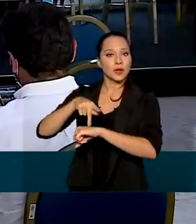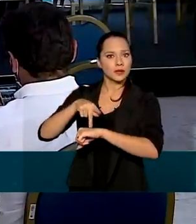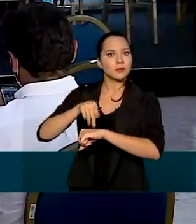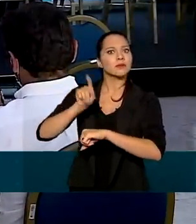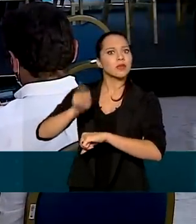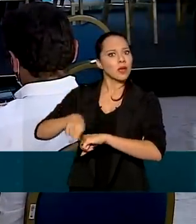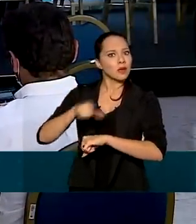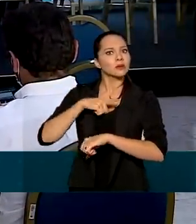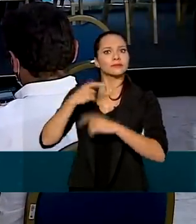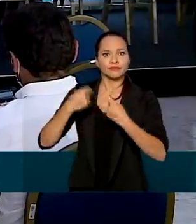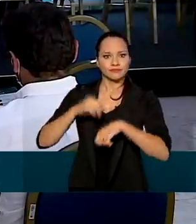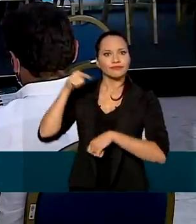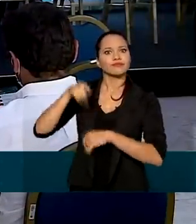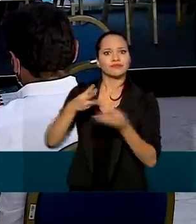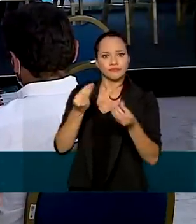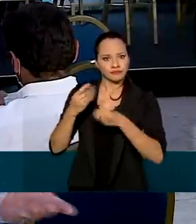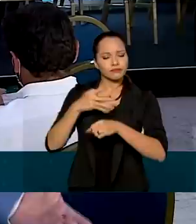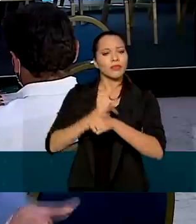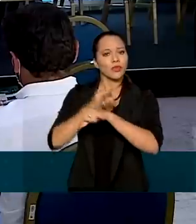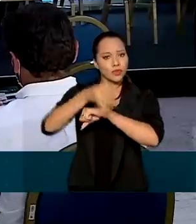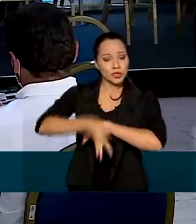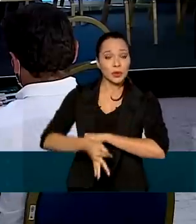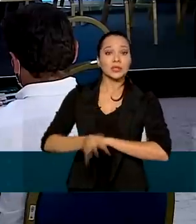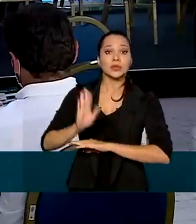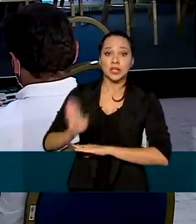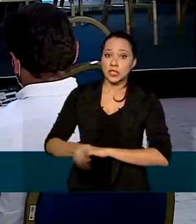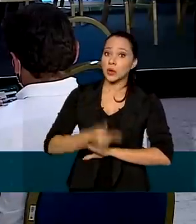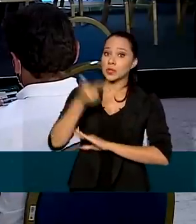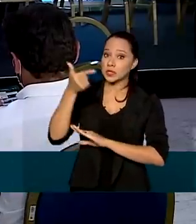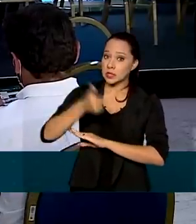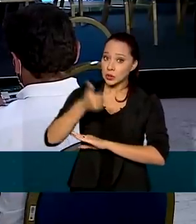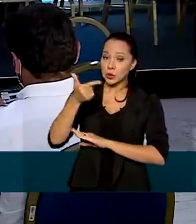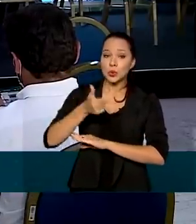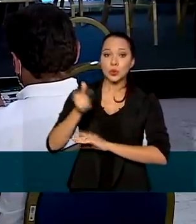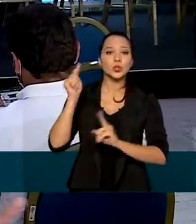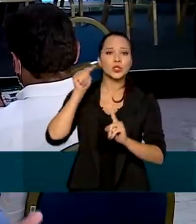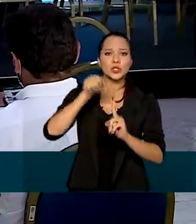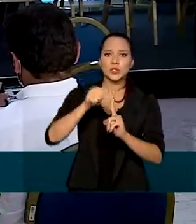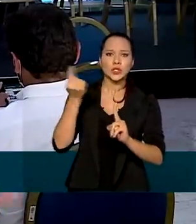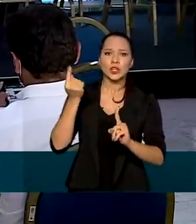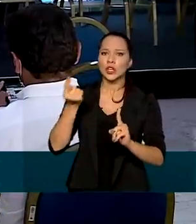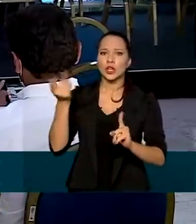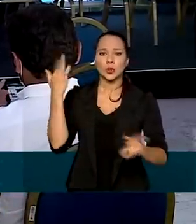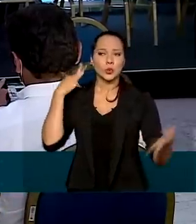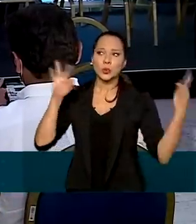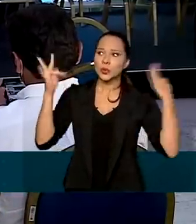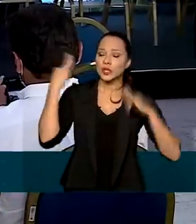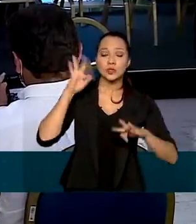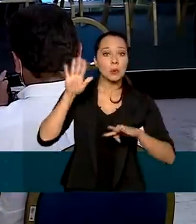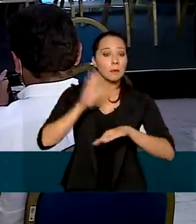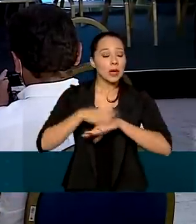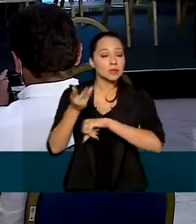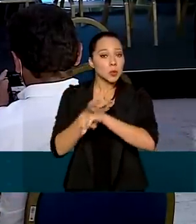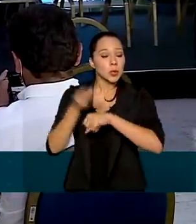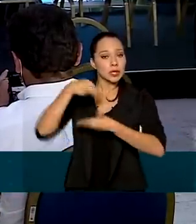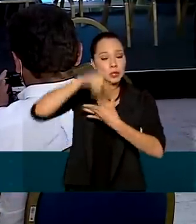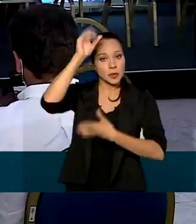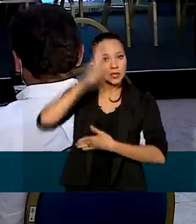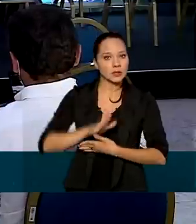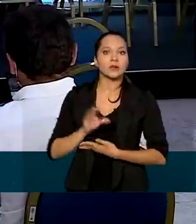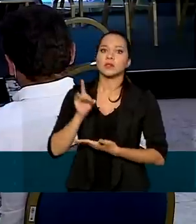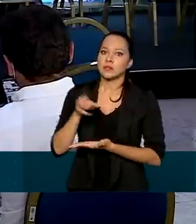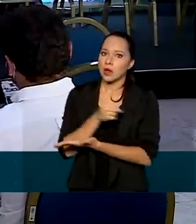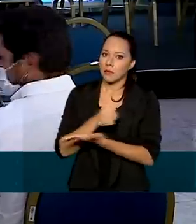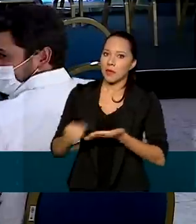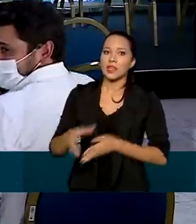demanda aqui de Foz do Iguaçu, que já foi o segundo destino turístico mais procurado por estrangeiros aqui dentro do Brasil. Só perde